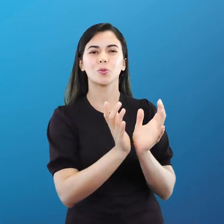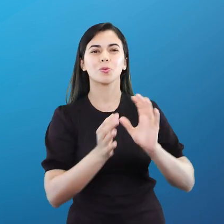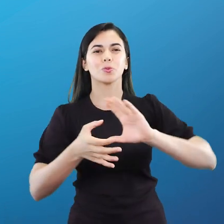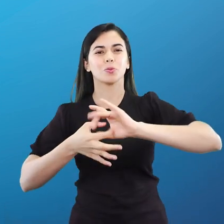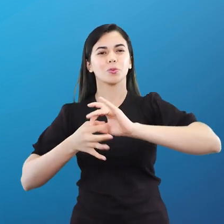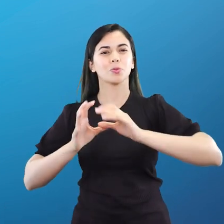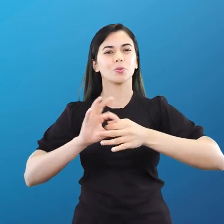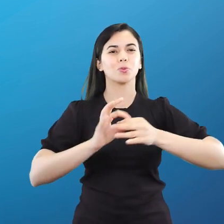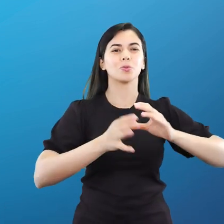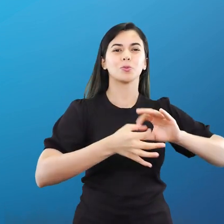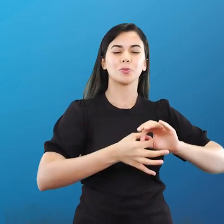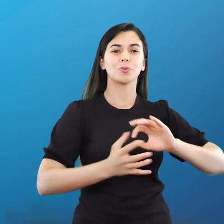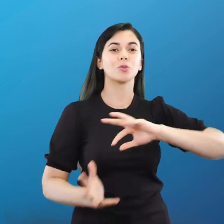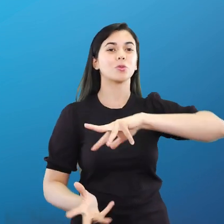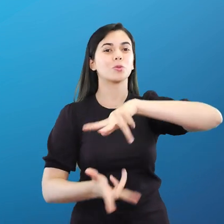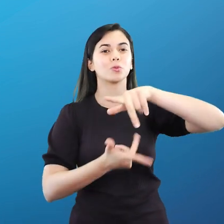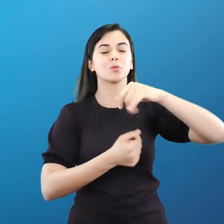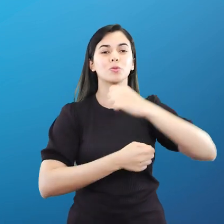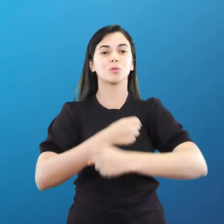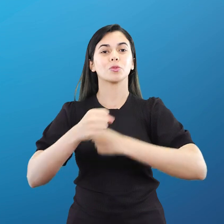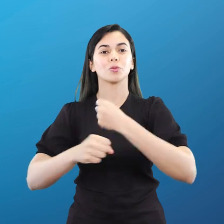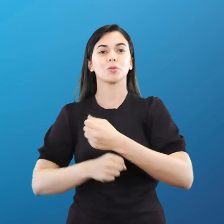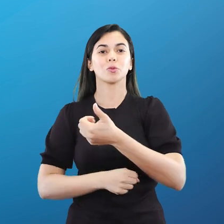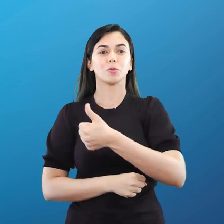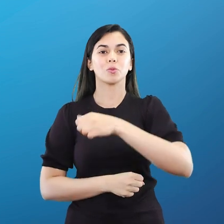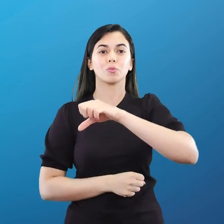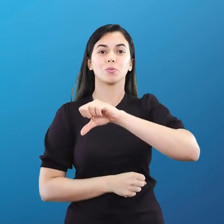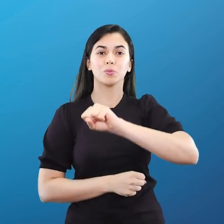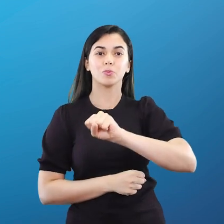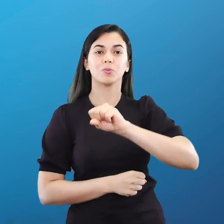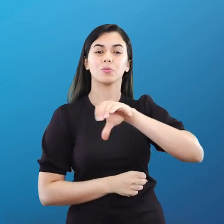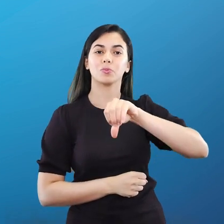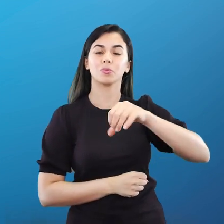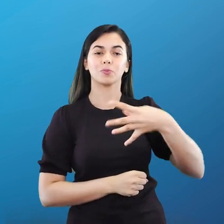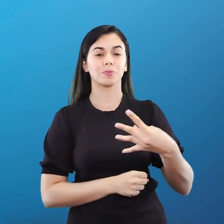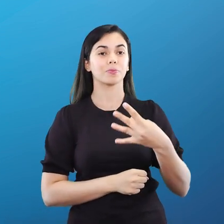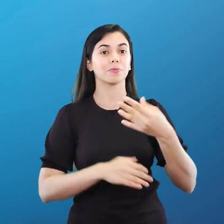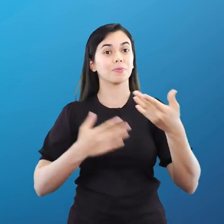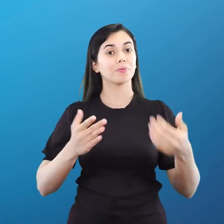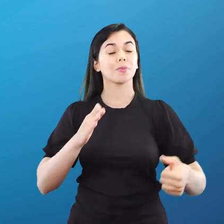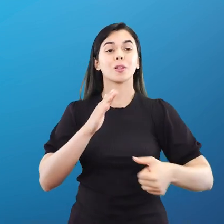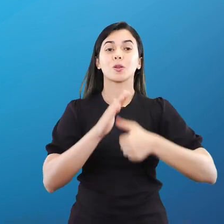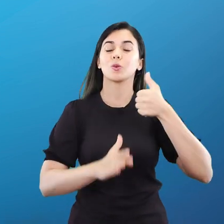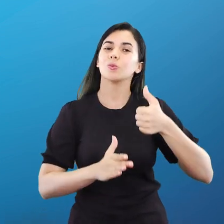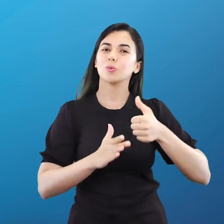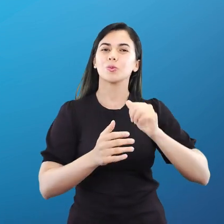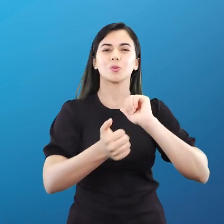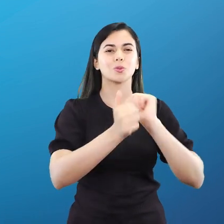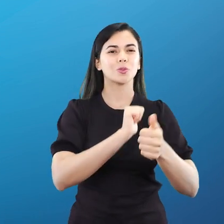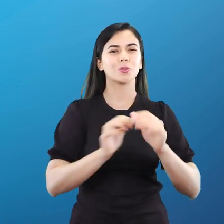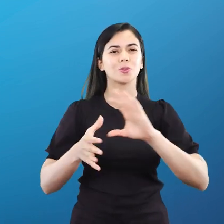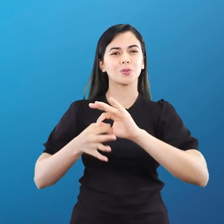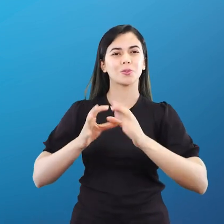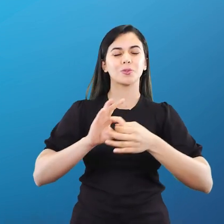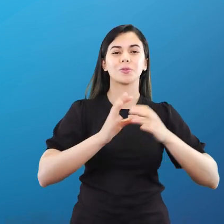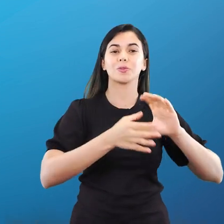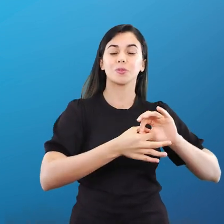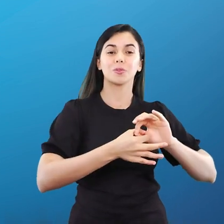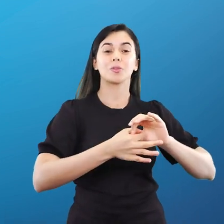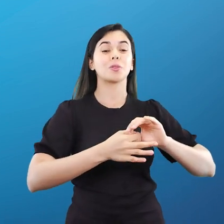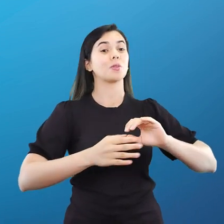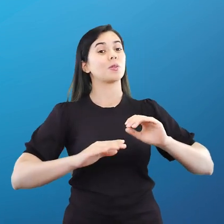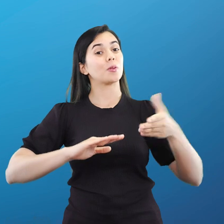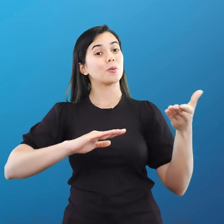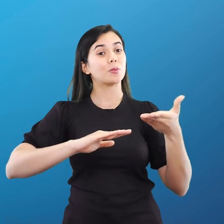Internacional em 1894, e aos primeiros Jogos Olímpicos da Era Moderna, em